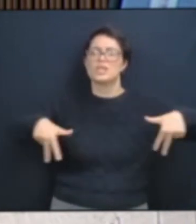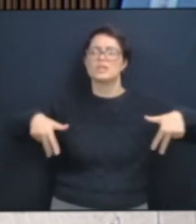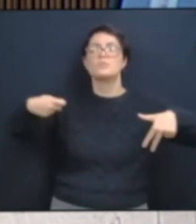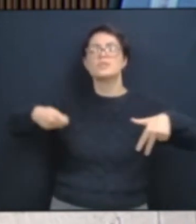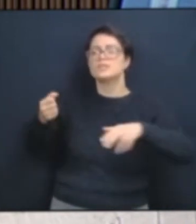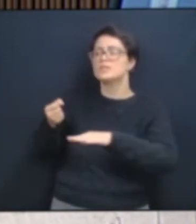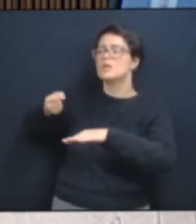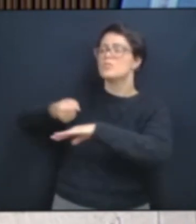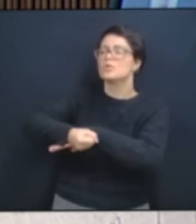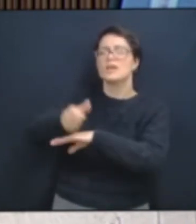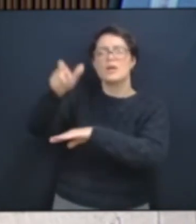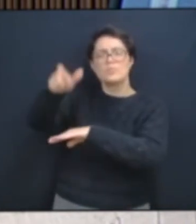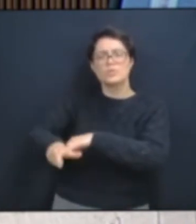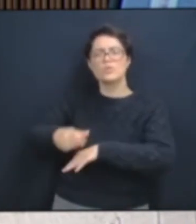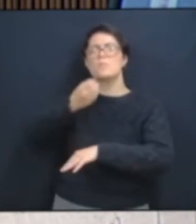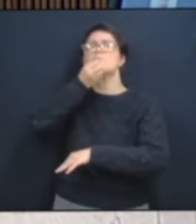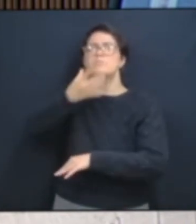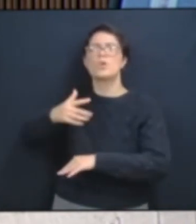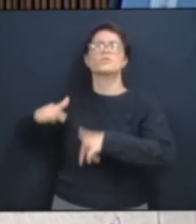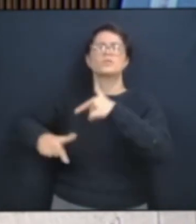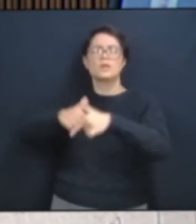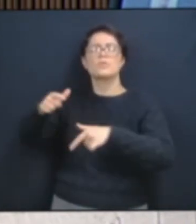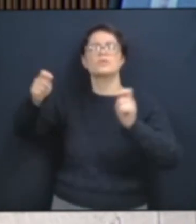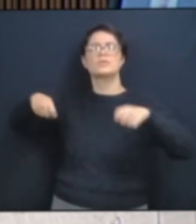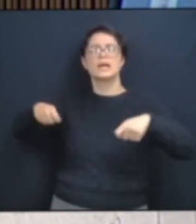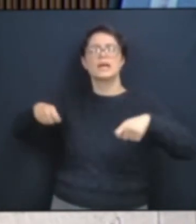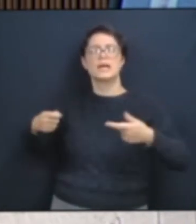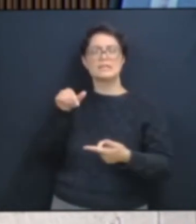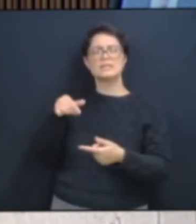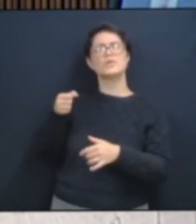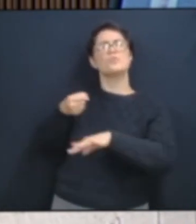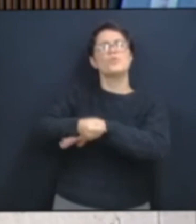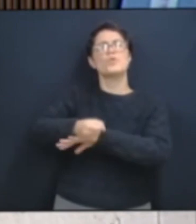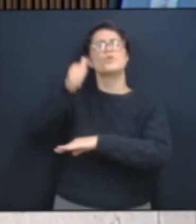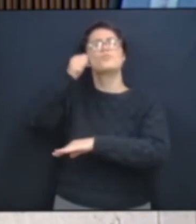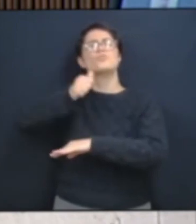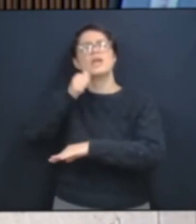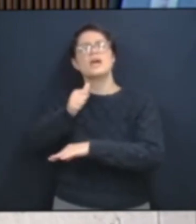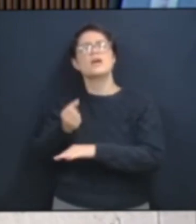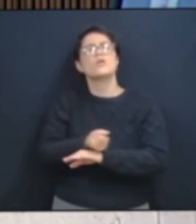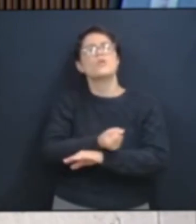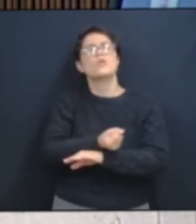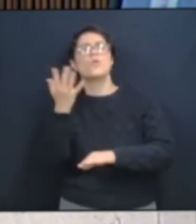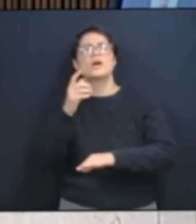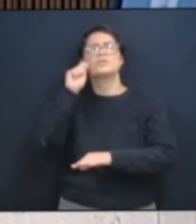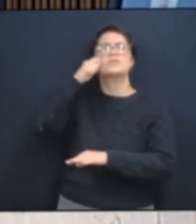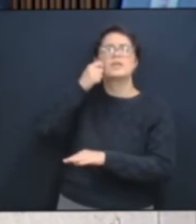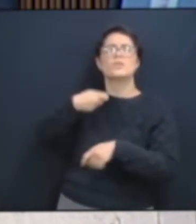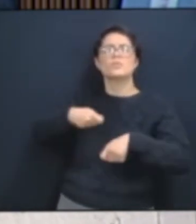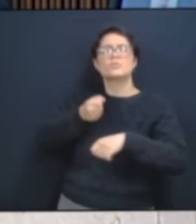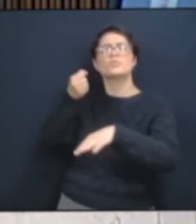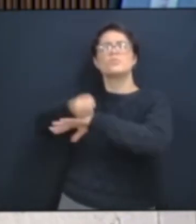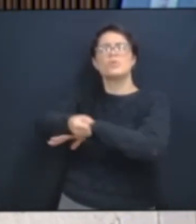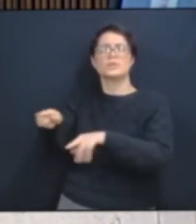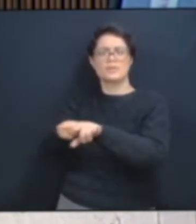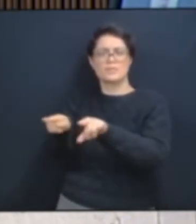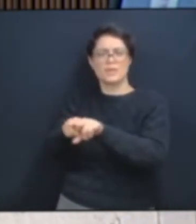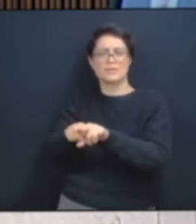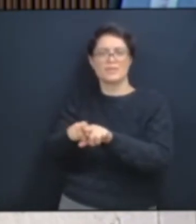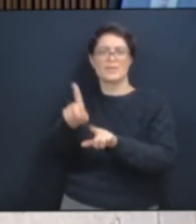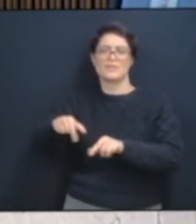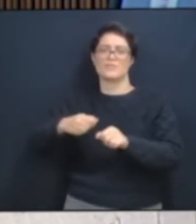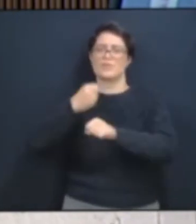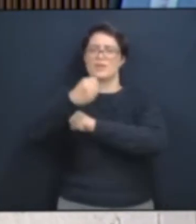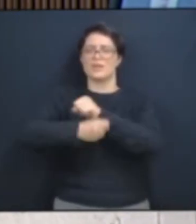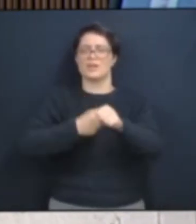quantos afrodescendentes. Em entrevista em Pouso Alegre, no ano de 2018, perguntando se aumentaria o valor do salário das